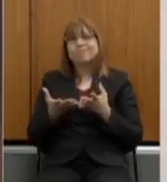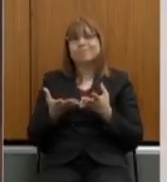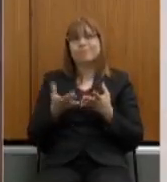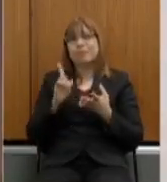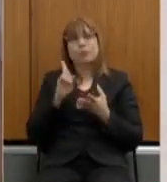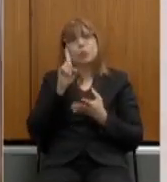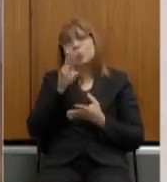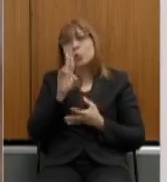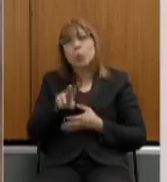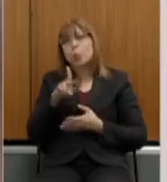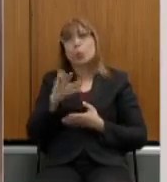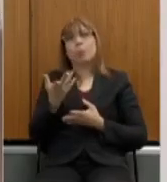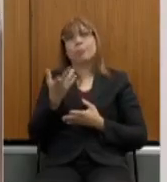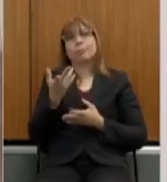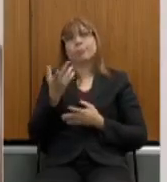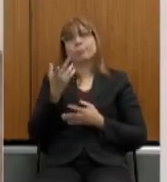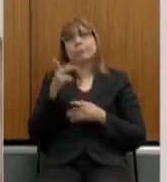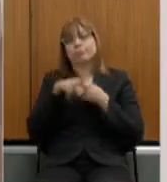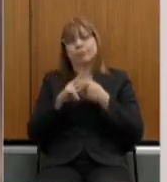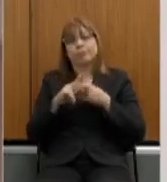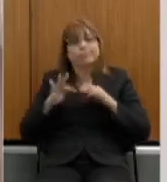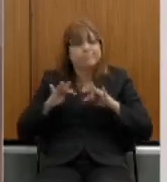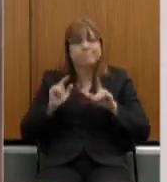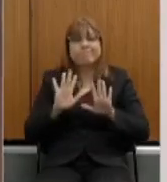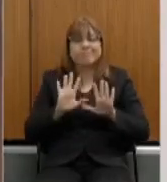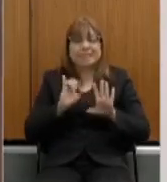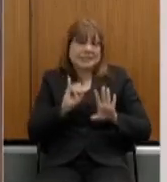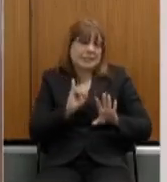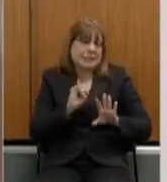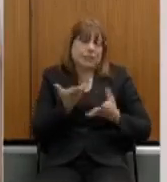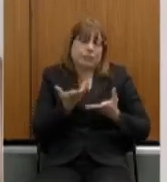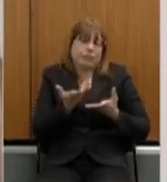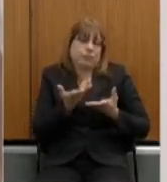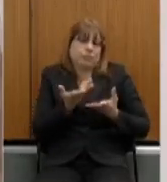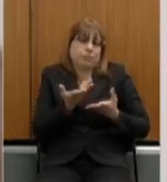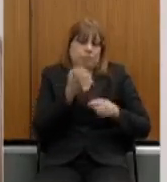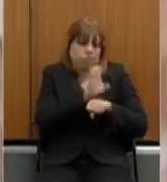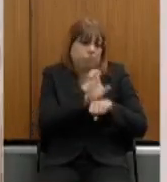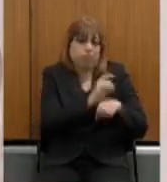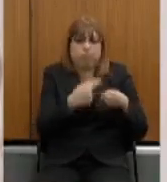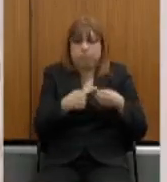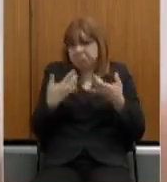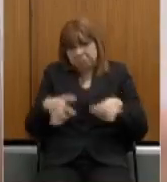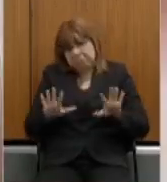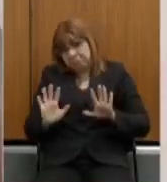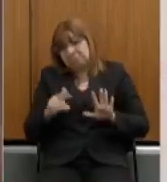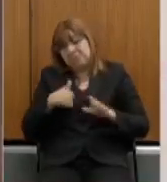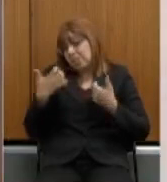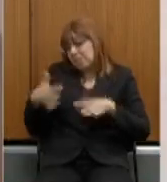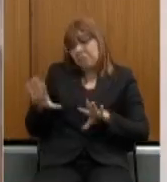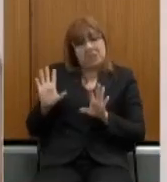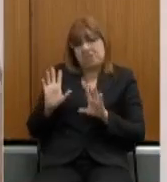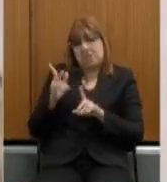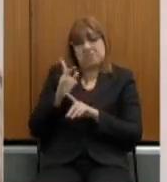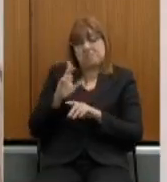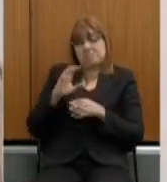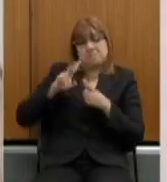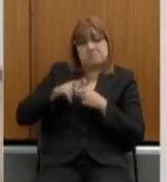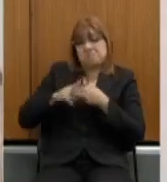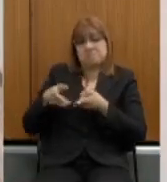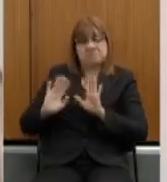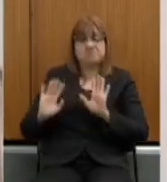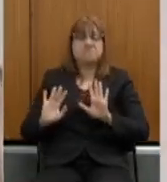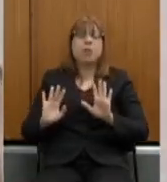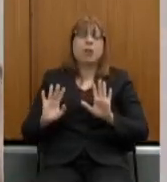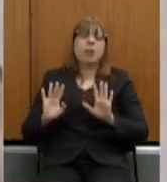inteira e se o estado e o município não quisesse aquela reforma, ele daria tchau. Ele faria uma lei falando, não quero essa reforma. E aí